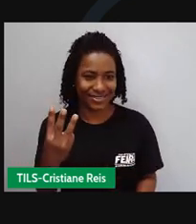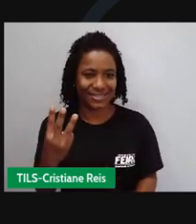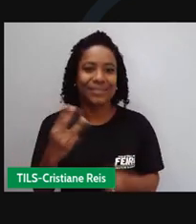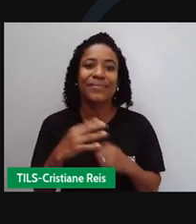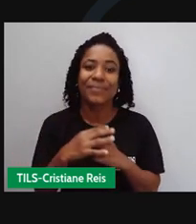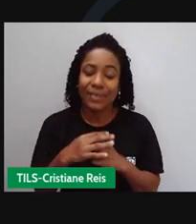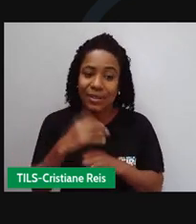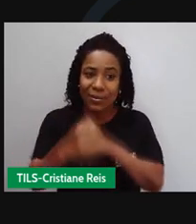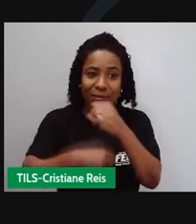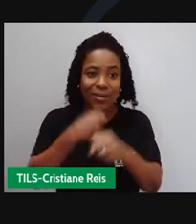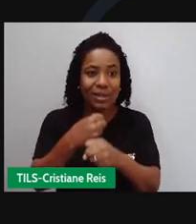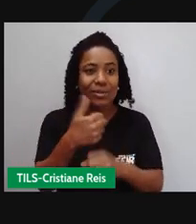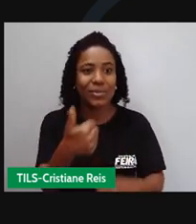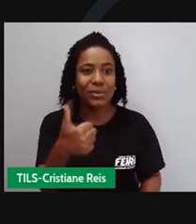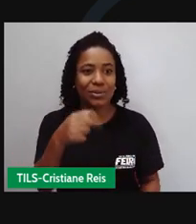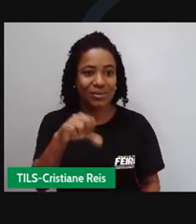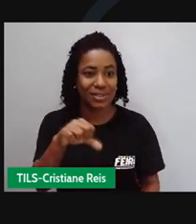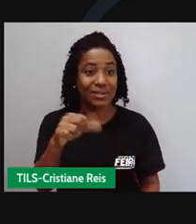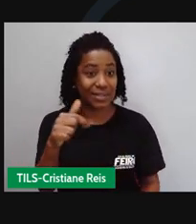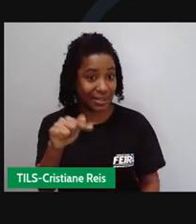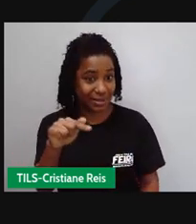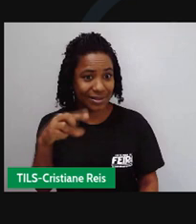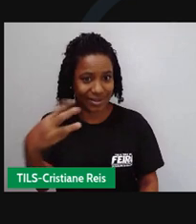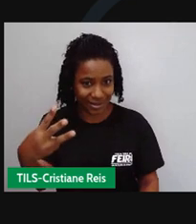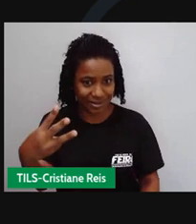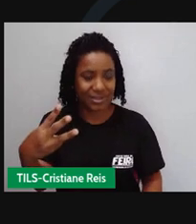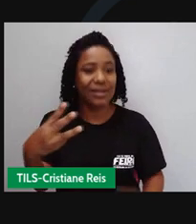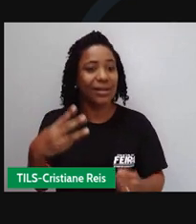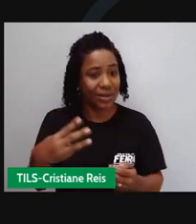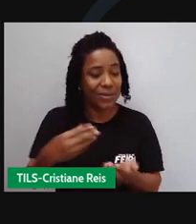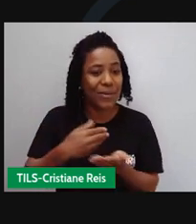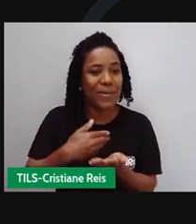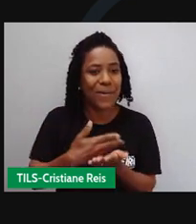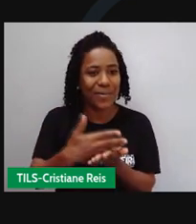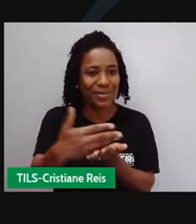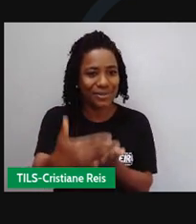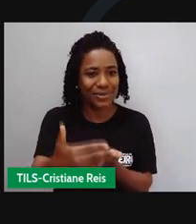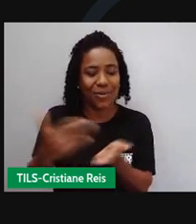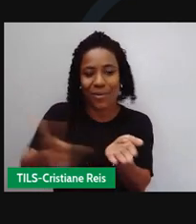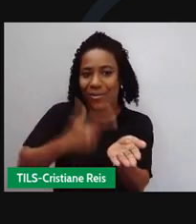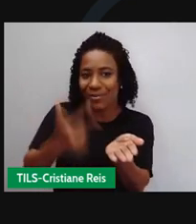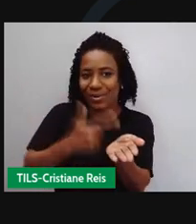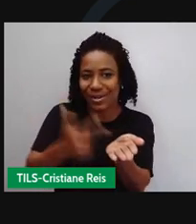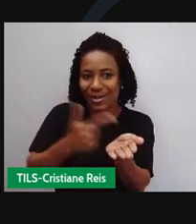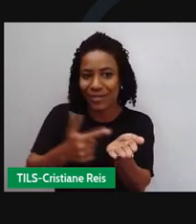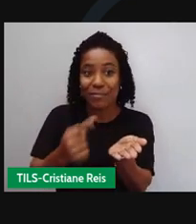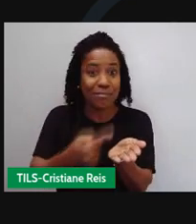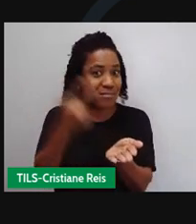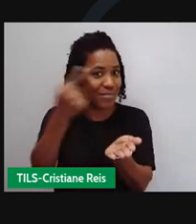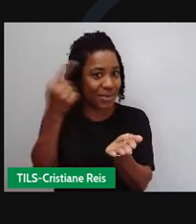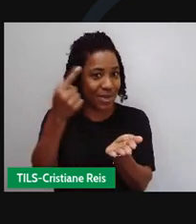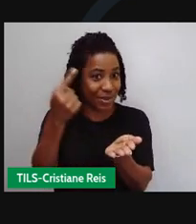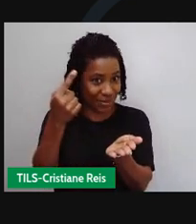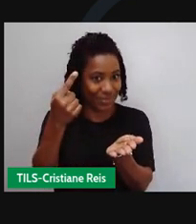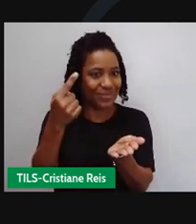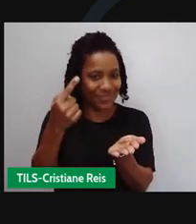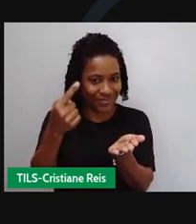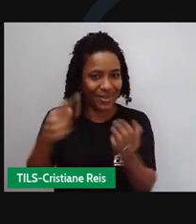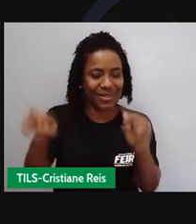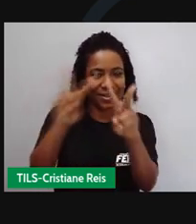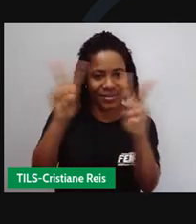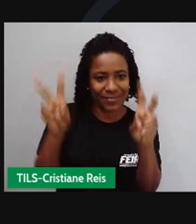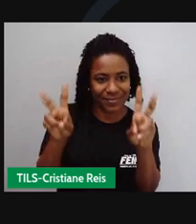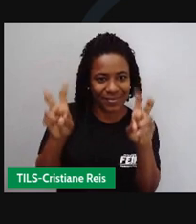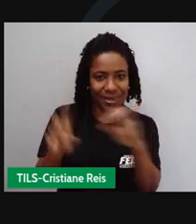lançou pela editora José Olimpio seu primeiro livro ou popular com o subtítulo Crônicas ou